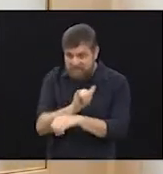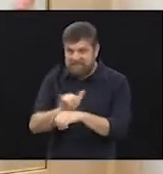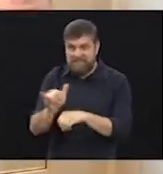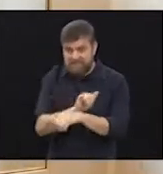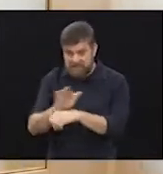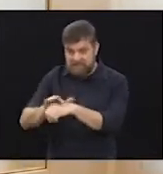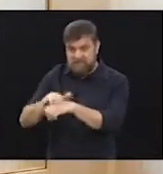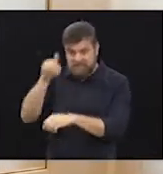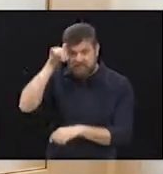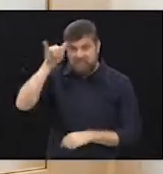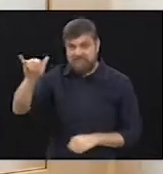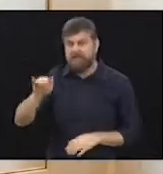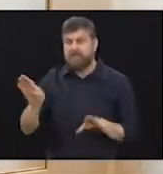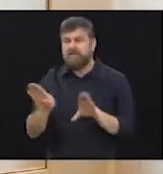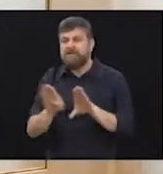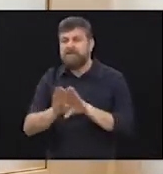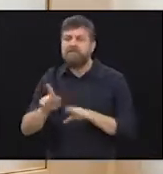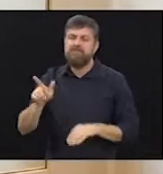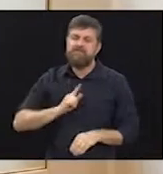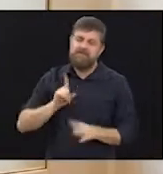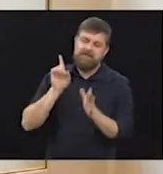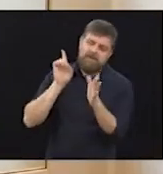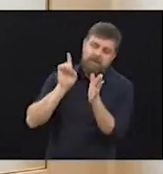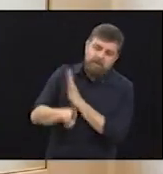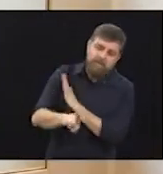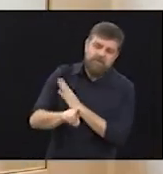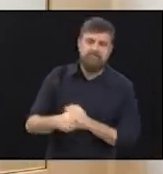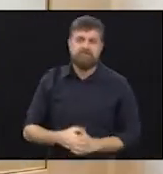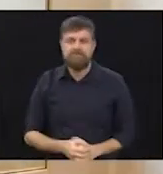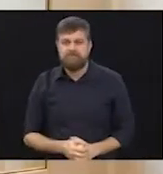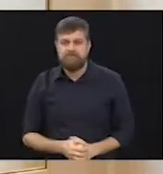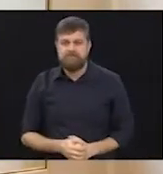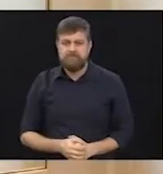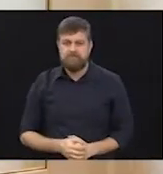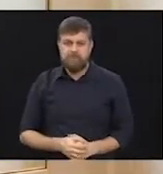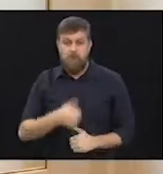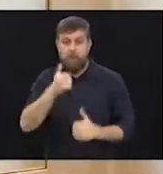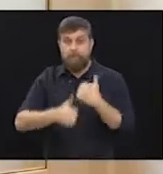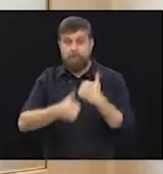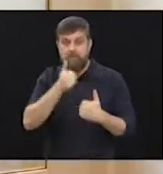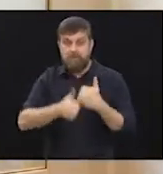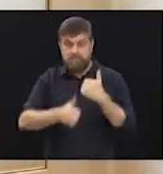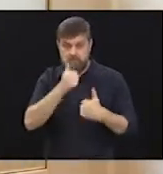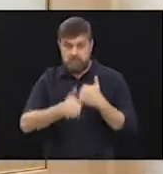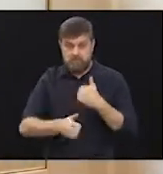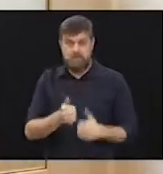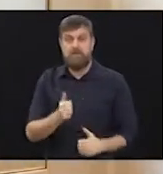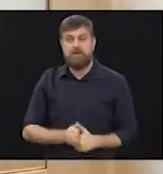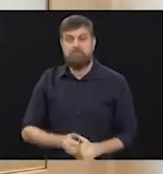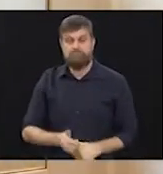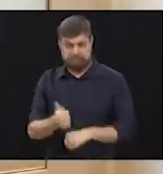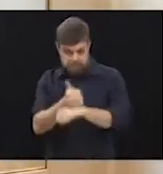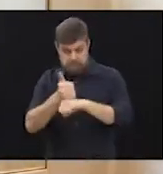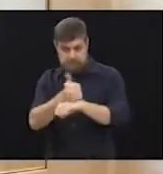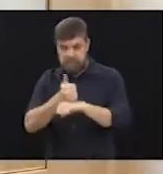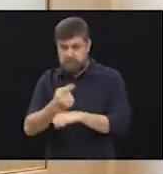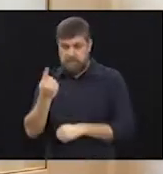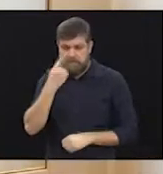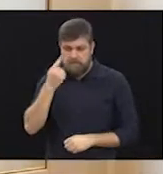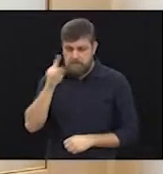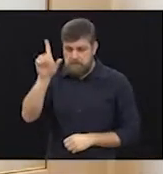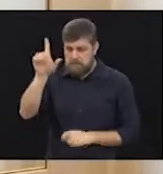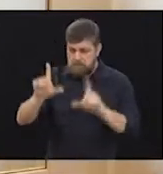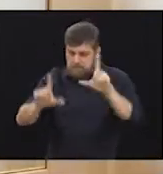prevenir, mas aí tem uma contrapartida. queria fazer uma pergunta. Um jogador de futebol, a gente vive vendo jogador de futebol com